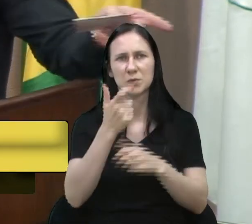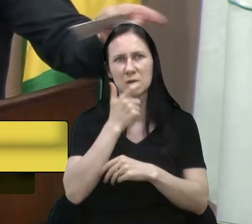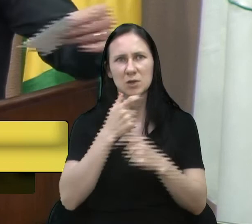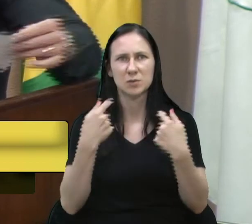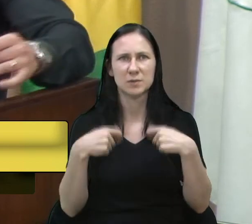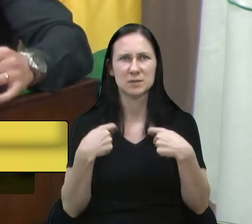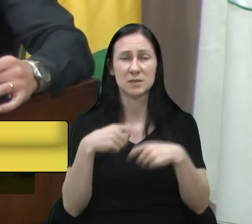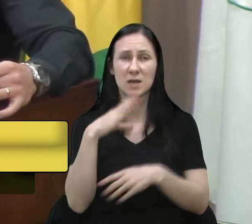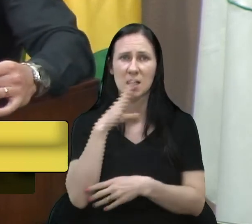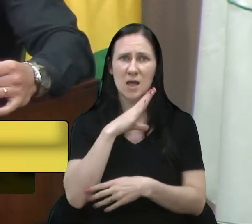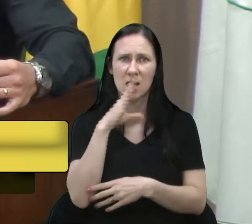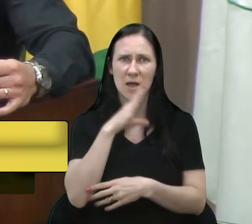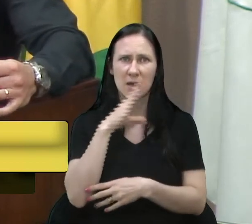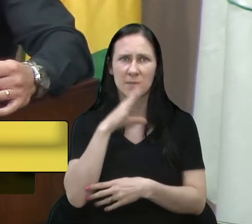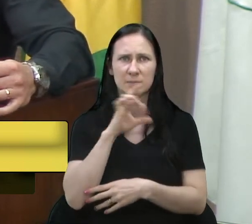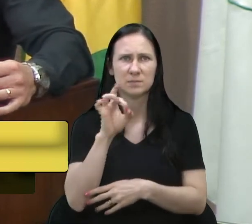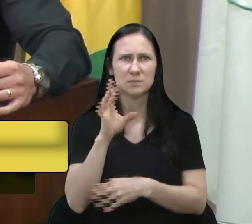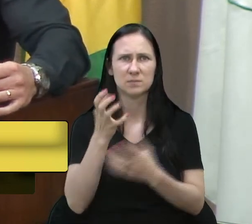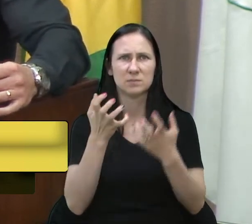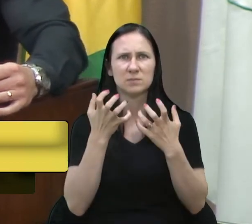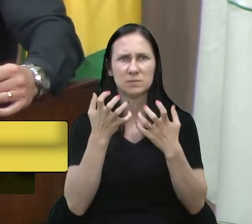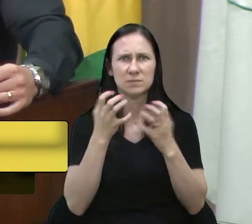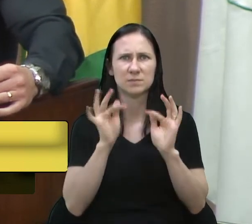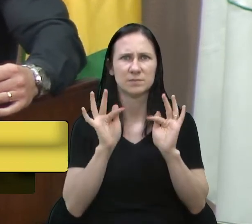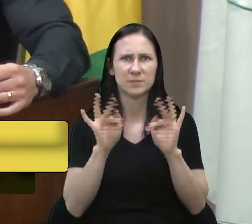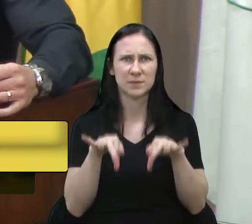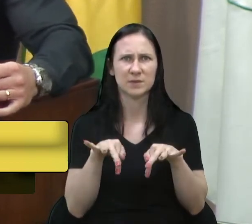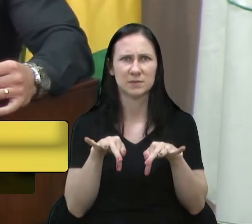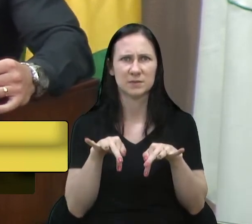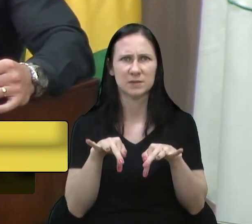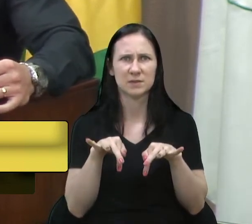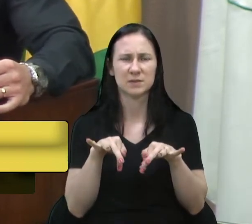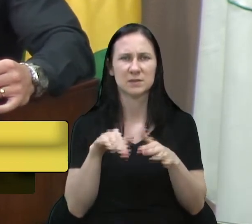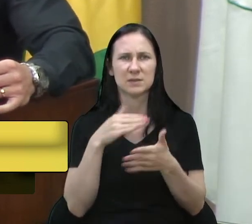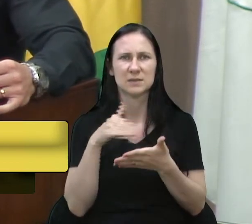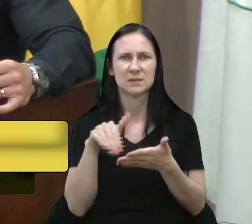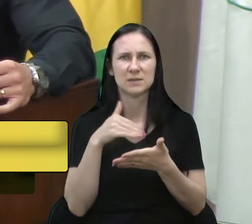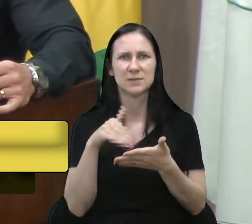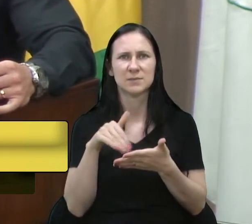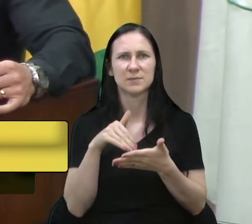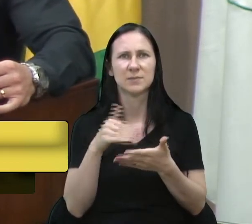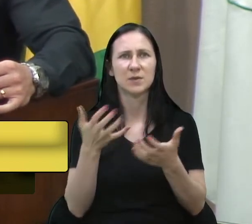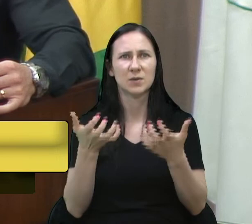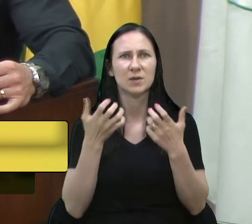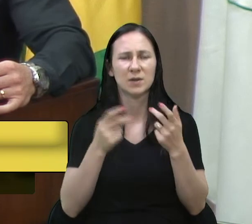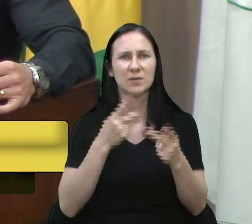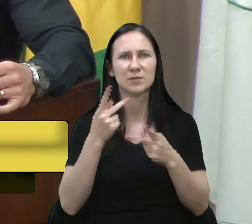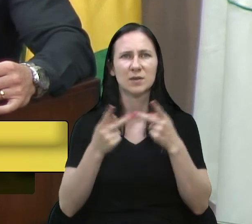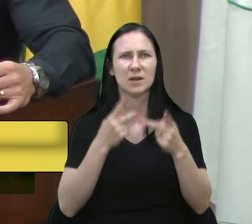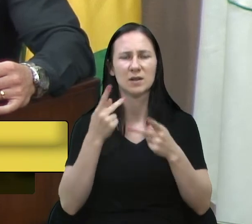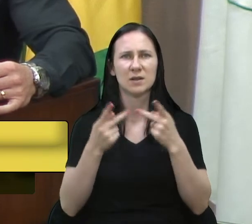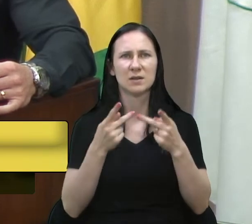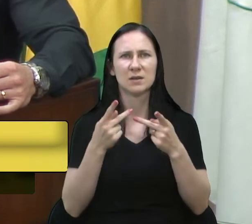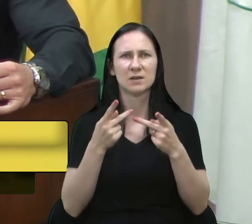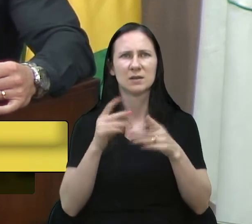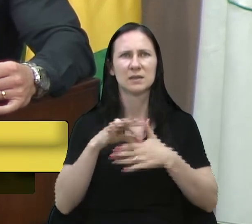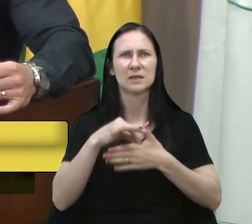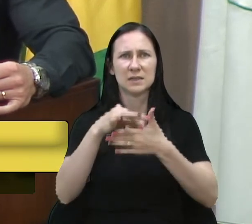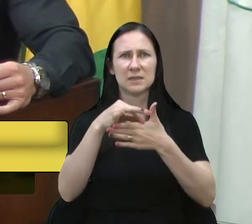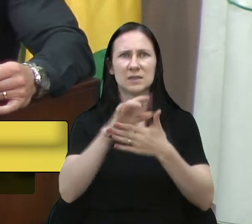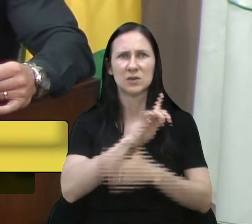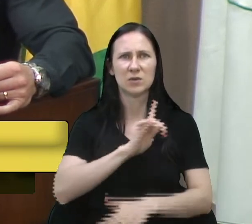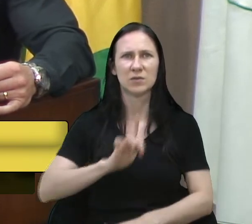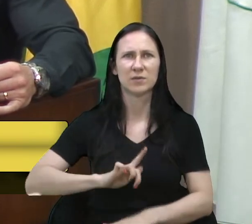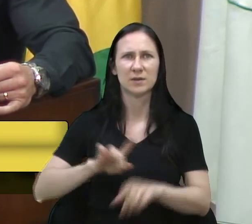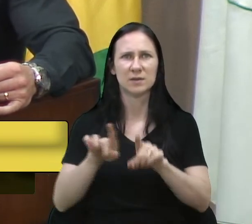Bem rapidamente, eu só quero, para encerrar, secretário, dar um toque no líder do governo, também